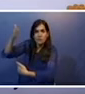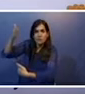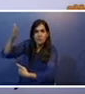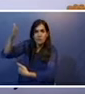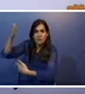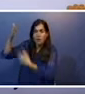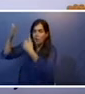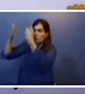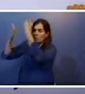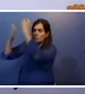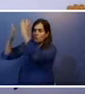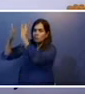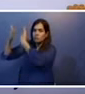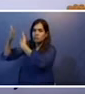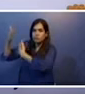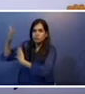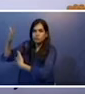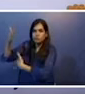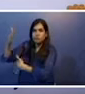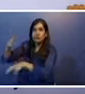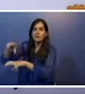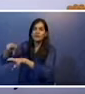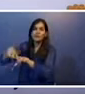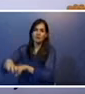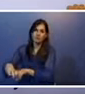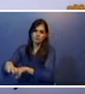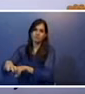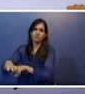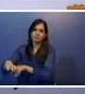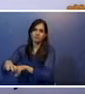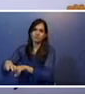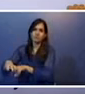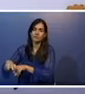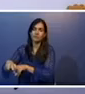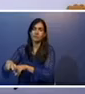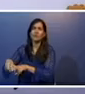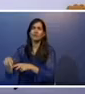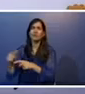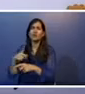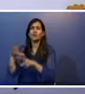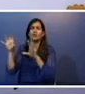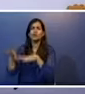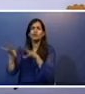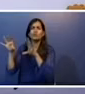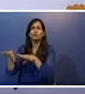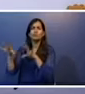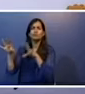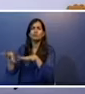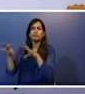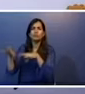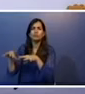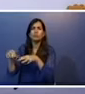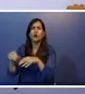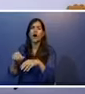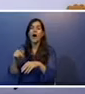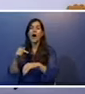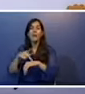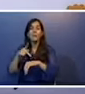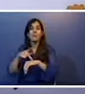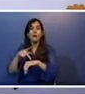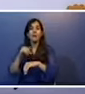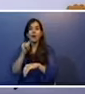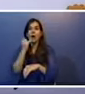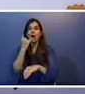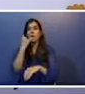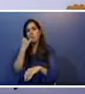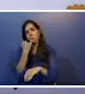escorrega, senta-se na calçada, ainda úmida de chuva. Descansa na pedra o cachimbo.